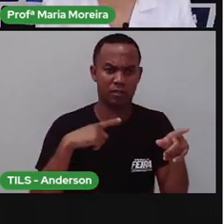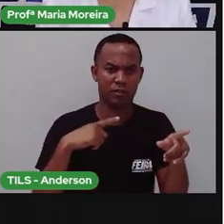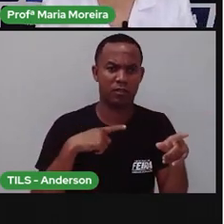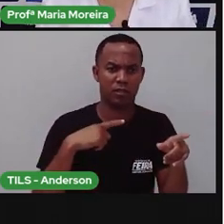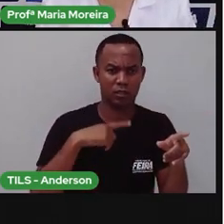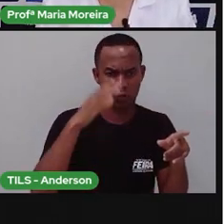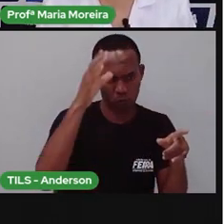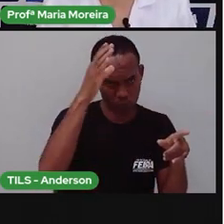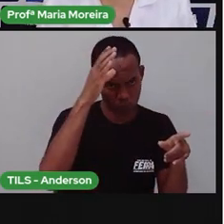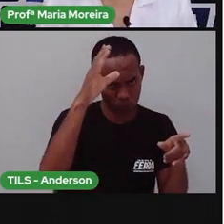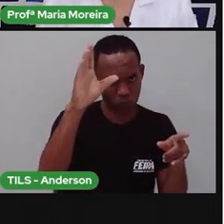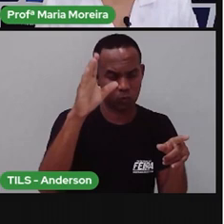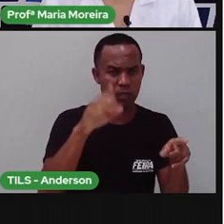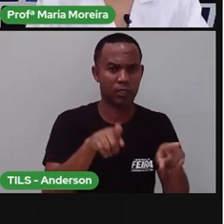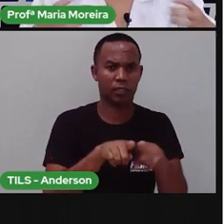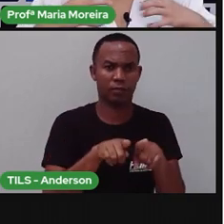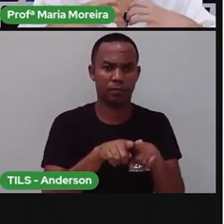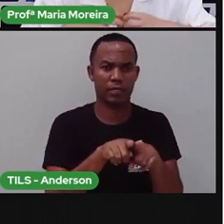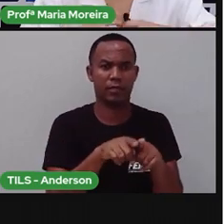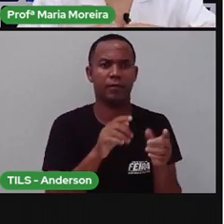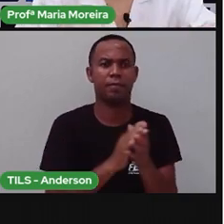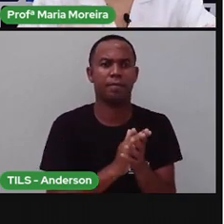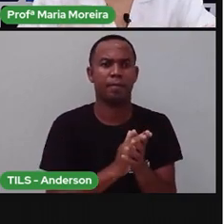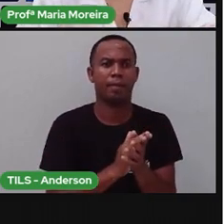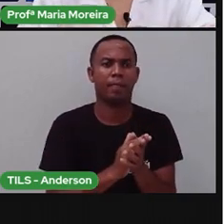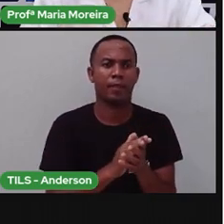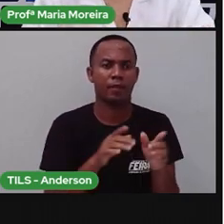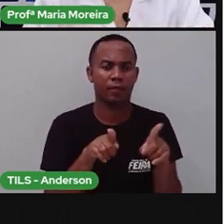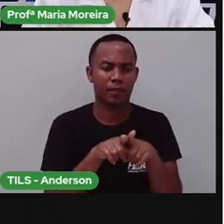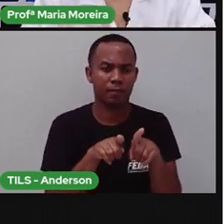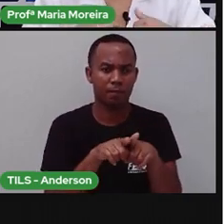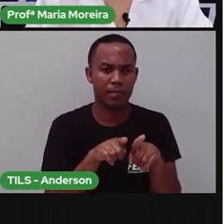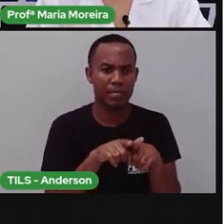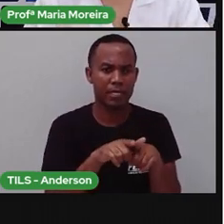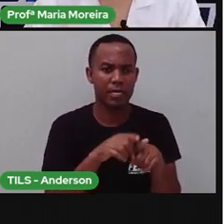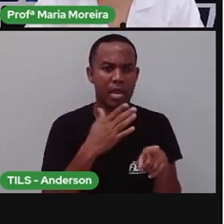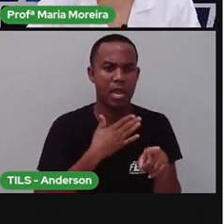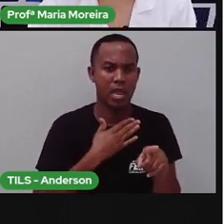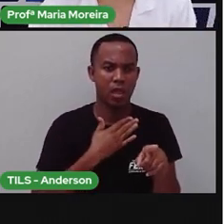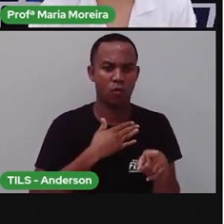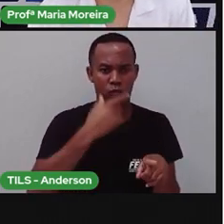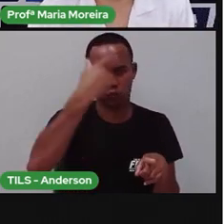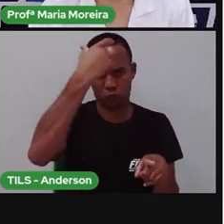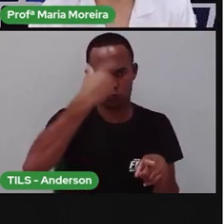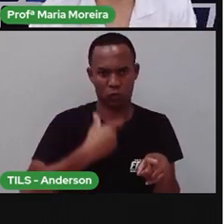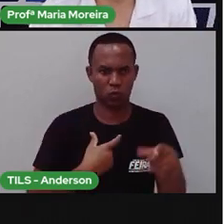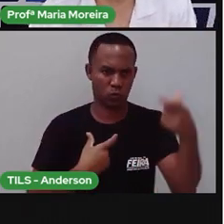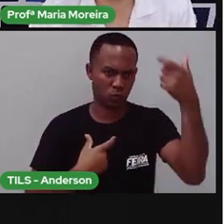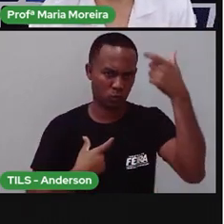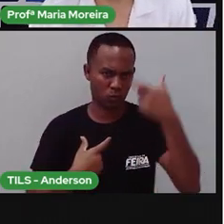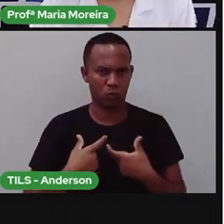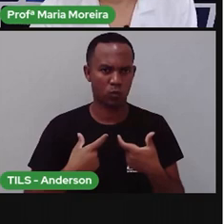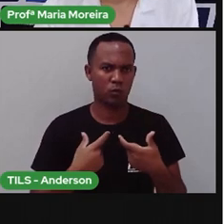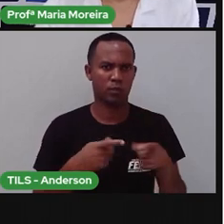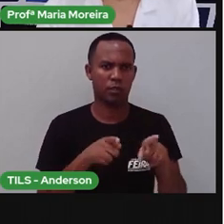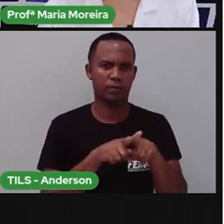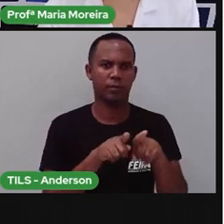sinônimo de inteligência. Cultura é aquilo que eu também sou, que faz parte de mim, tá?